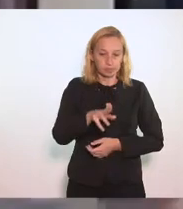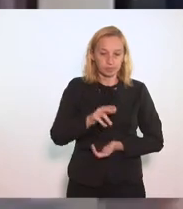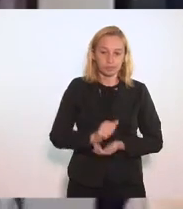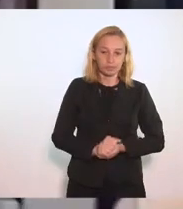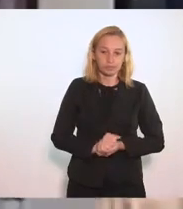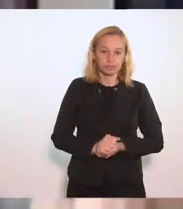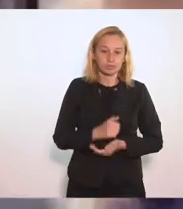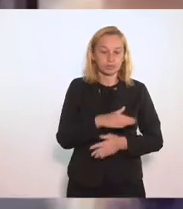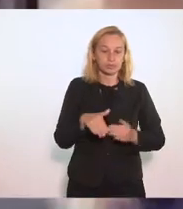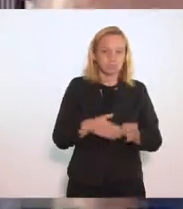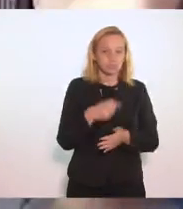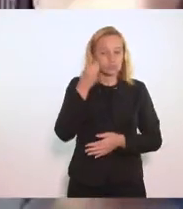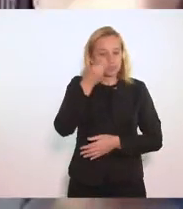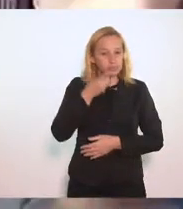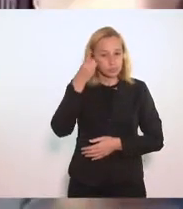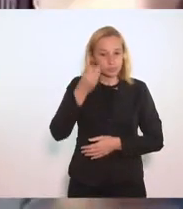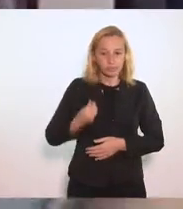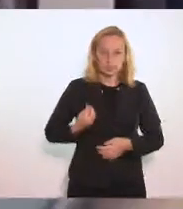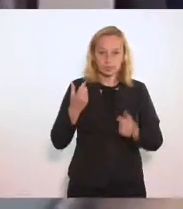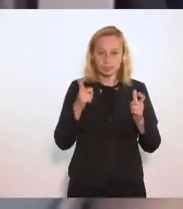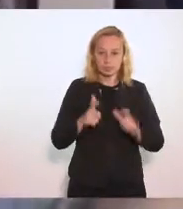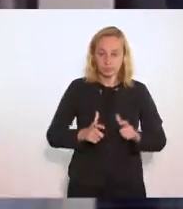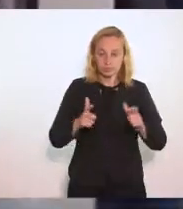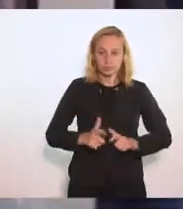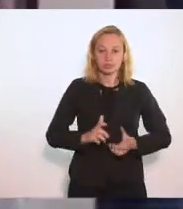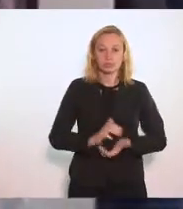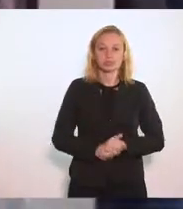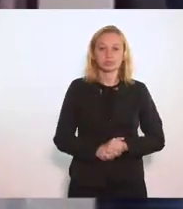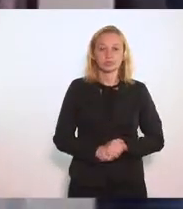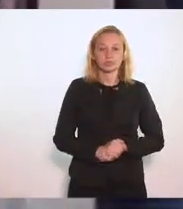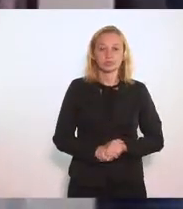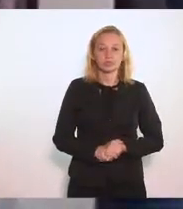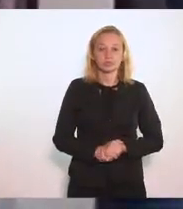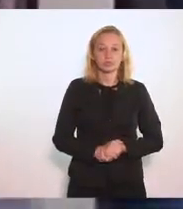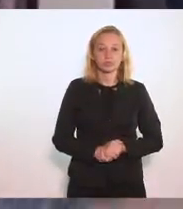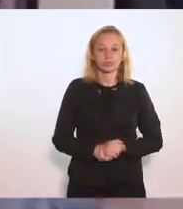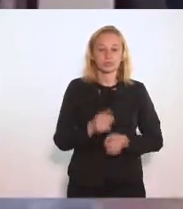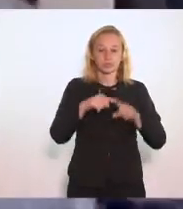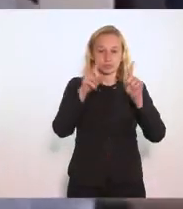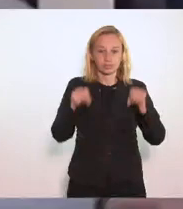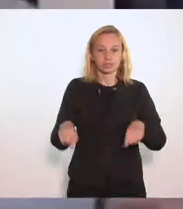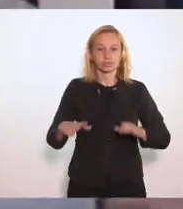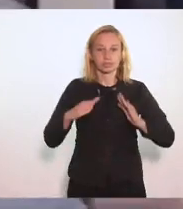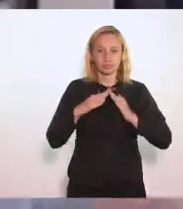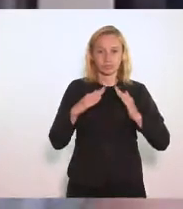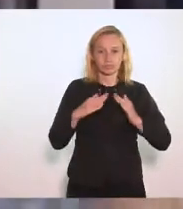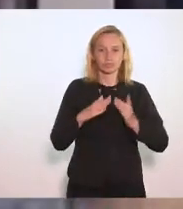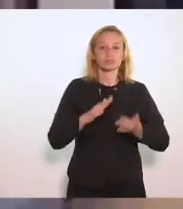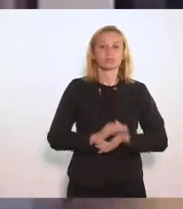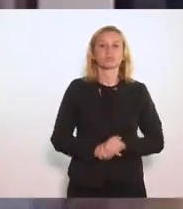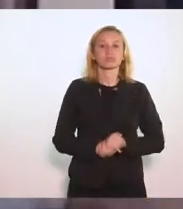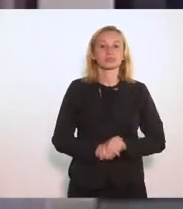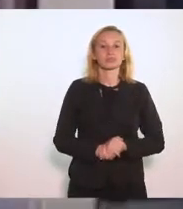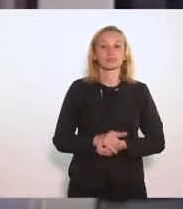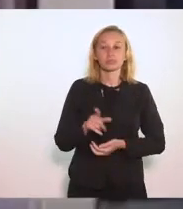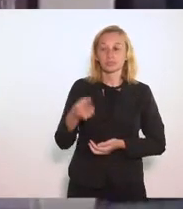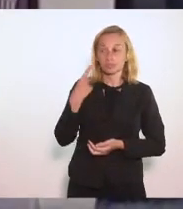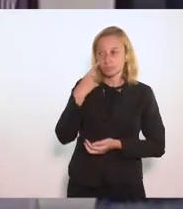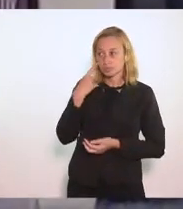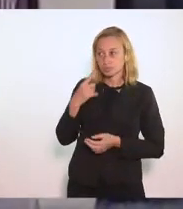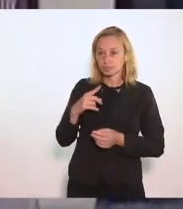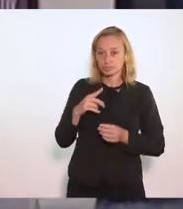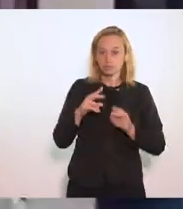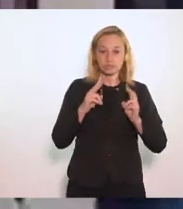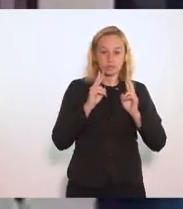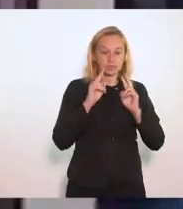deputadas Presentes Senhoras deputadas Presentes Servidores da casa Aqueles que nos assistem